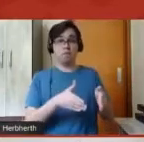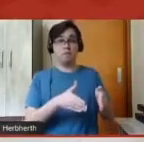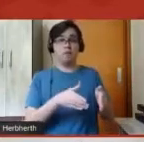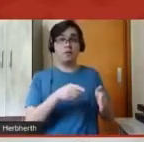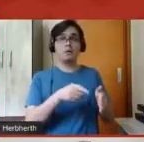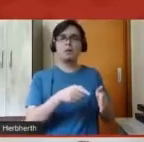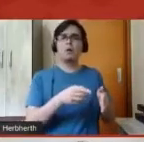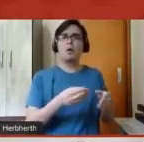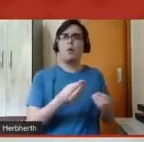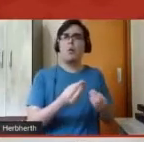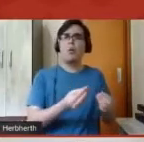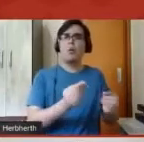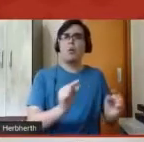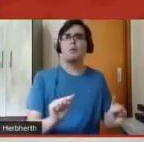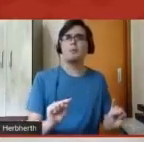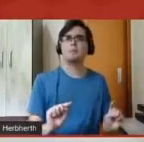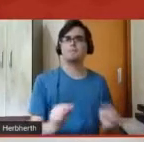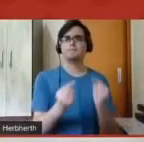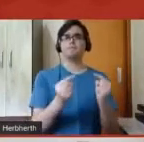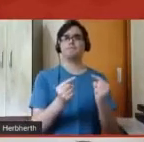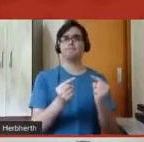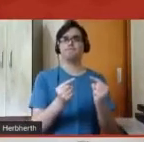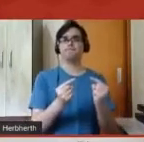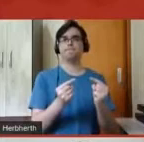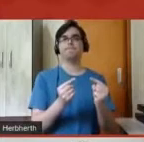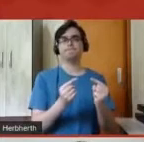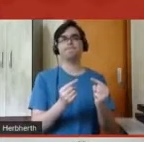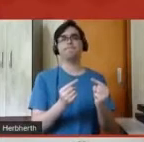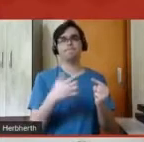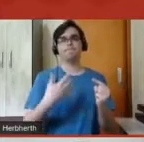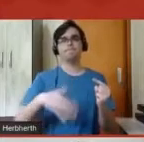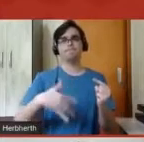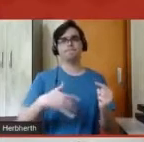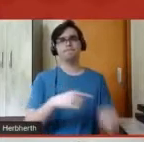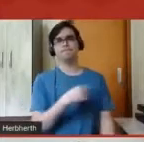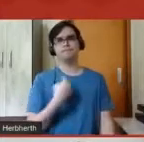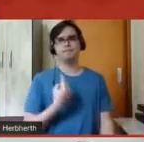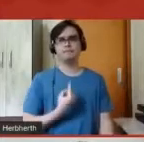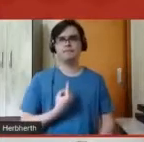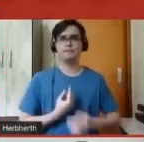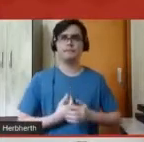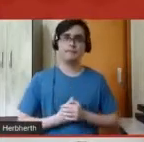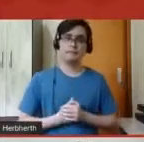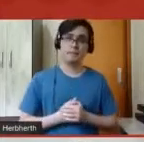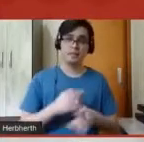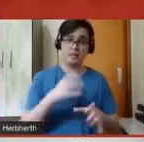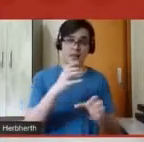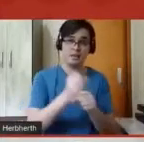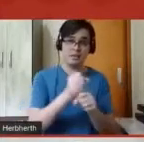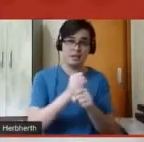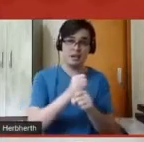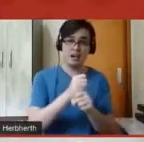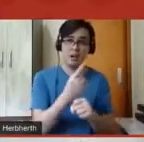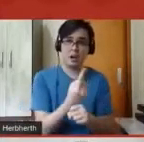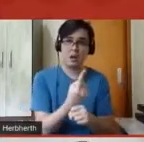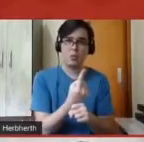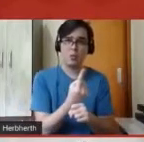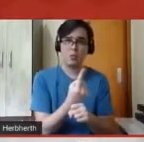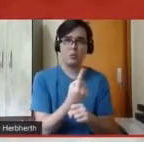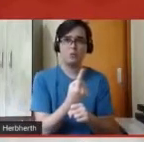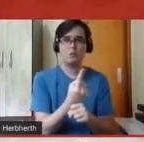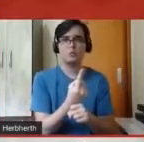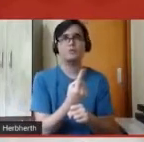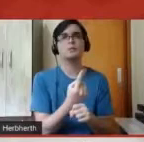desafiador isso se apresentou para todos nós. O cálculo 1, ele é